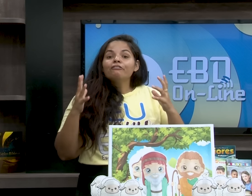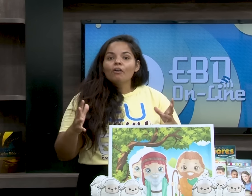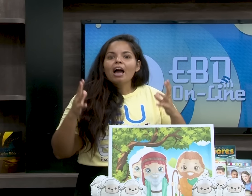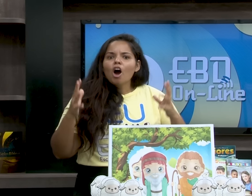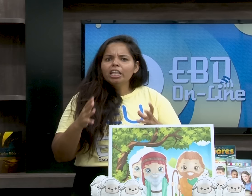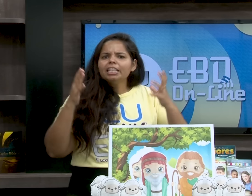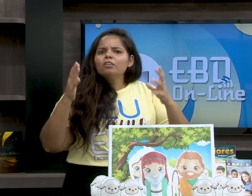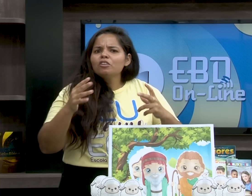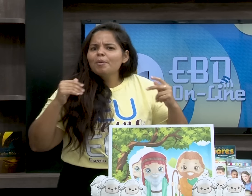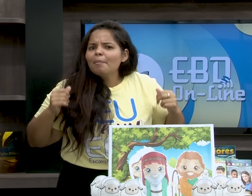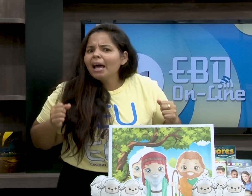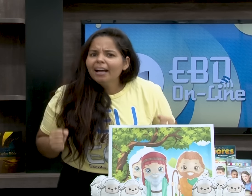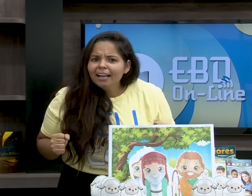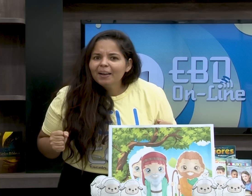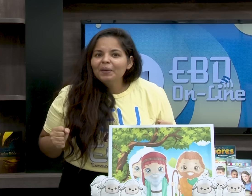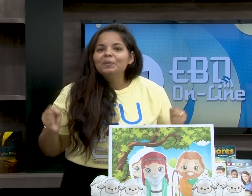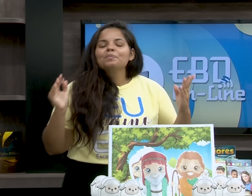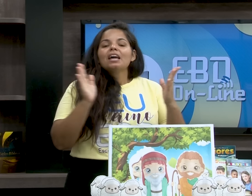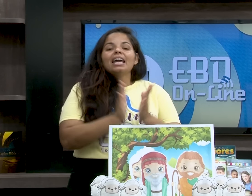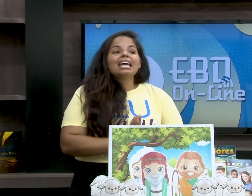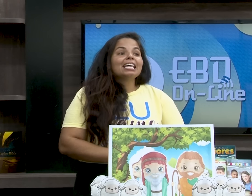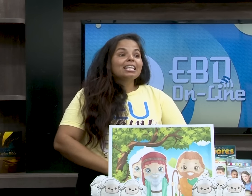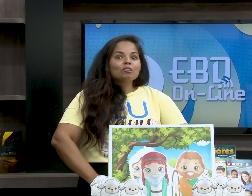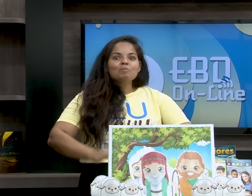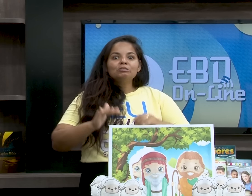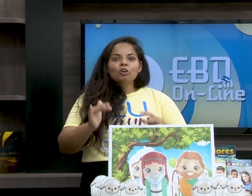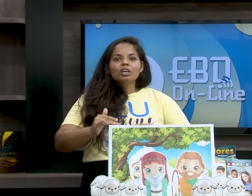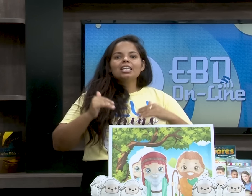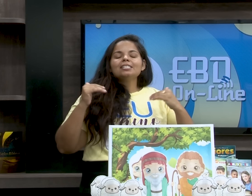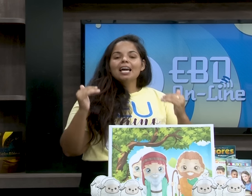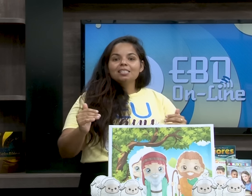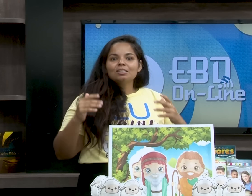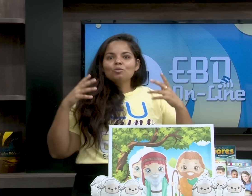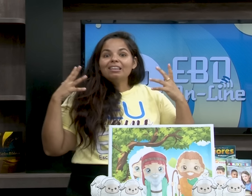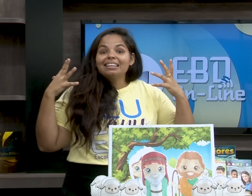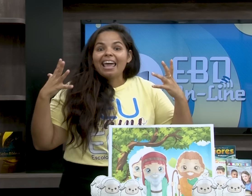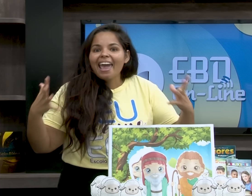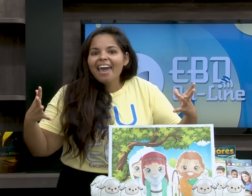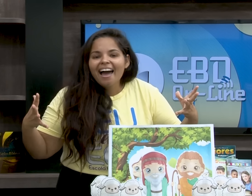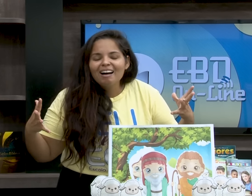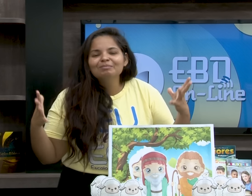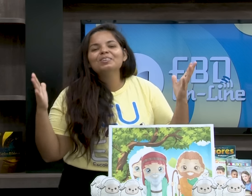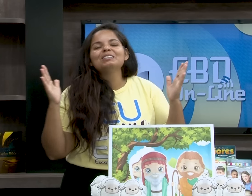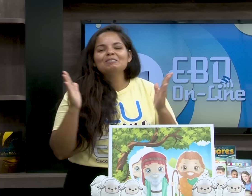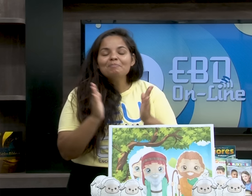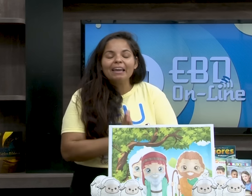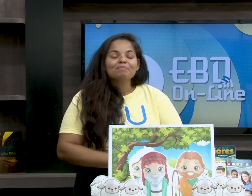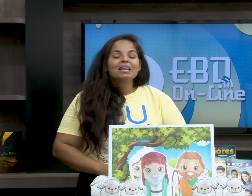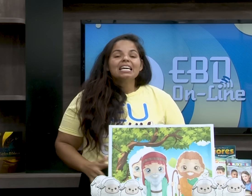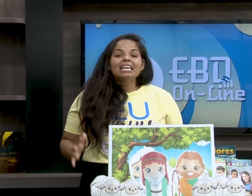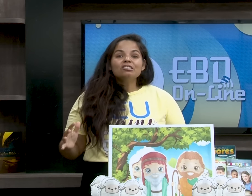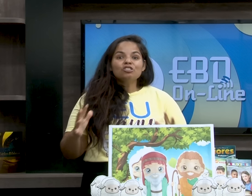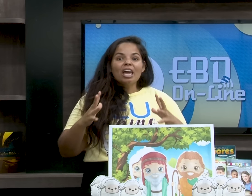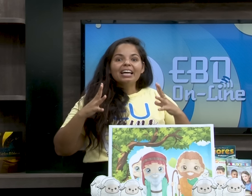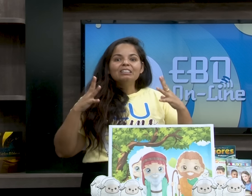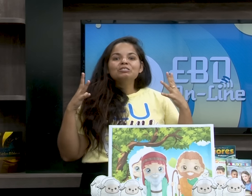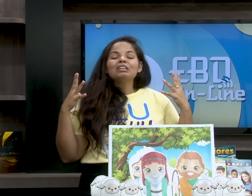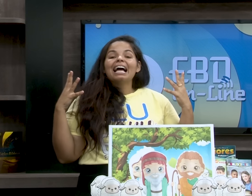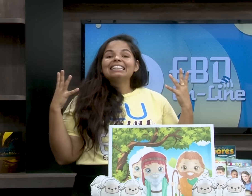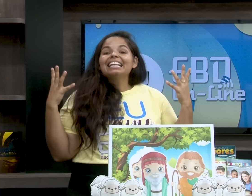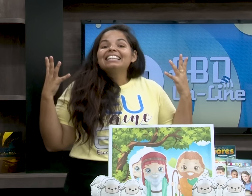e qual foi a ordem que Deus deu pra Abraão? Deus mandou que ele saísse da sua terra, muito bem. E